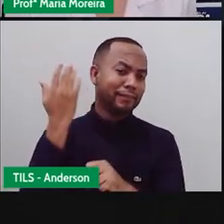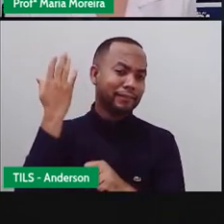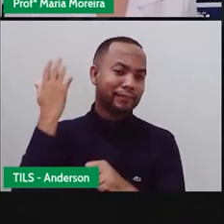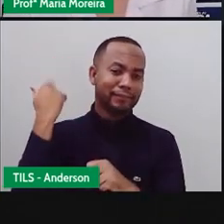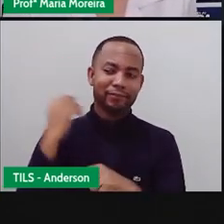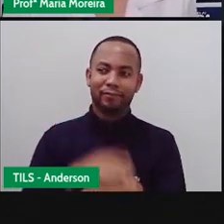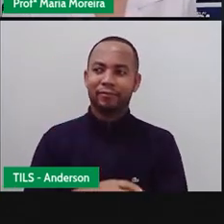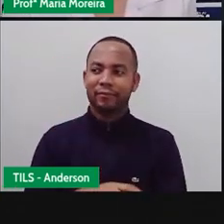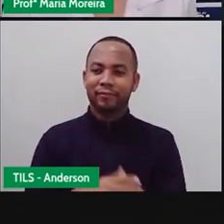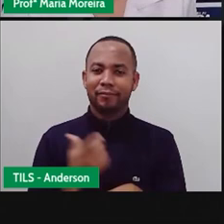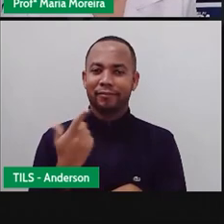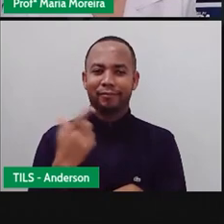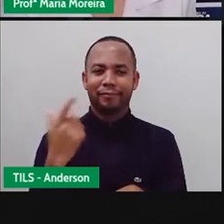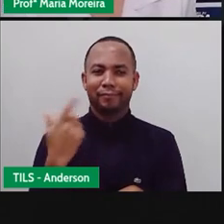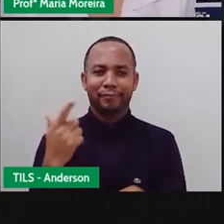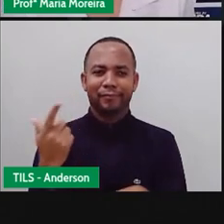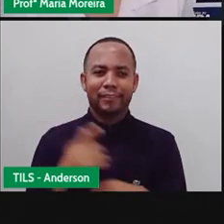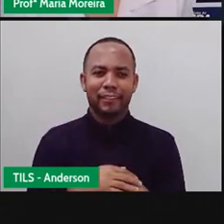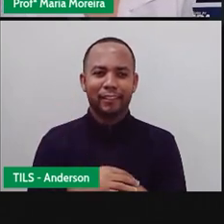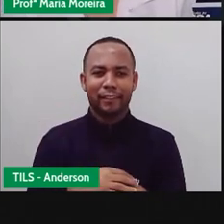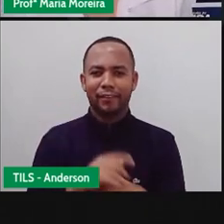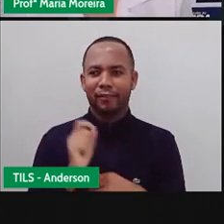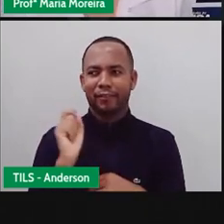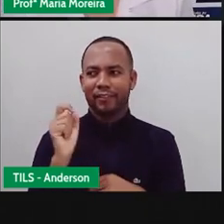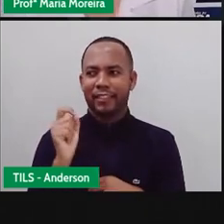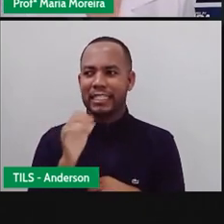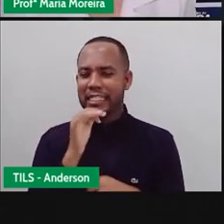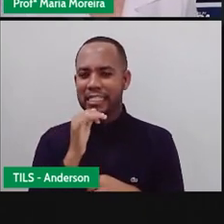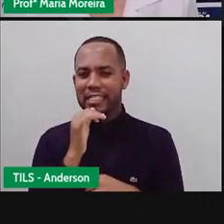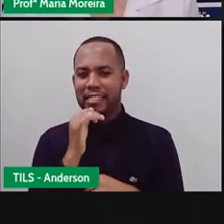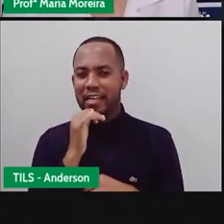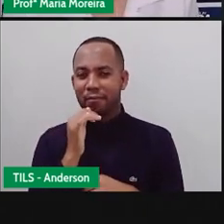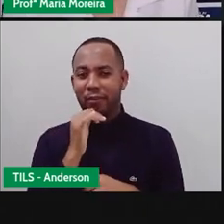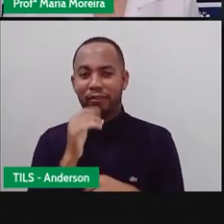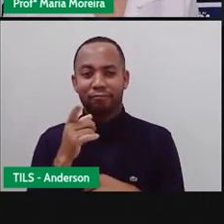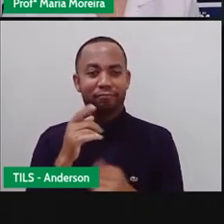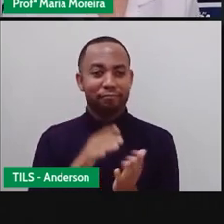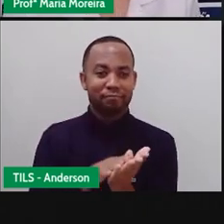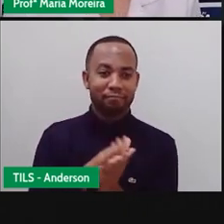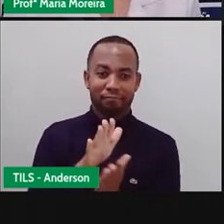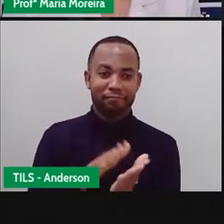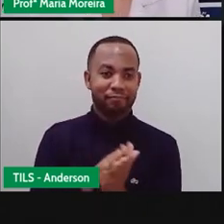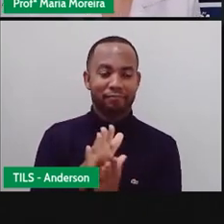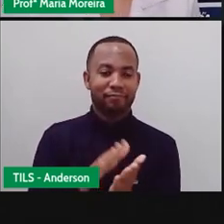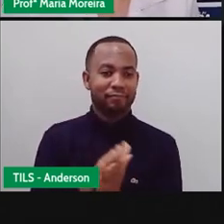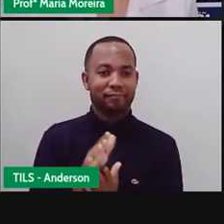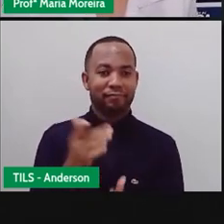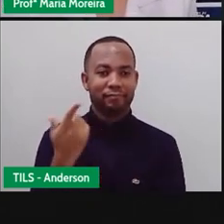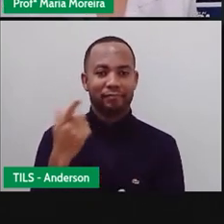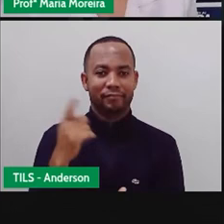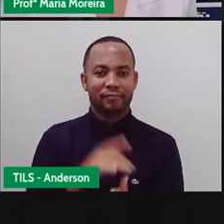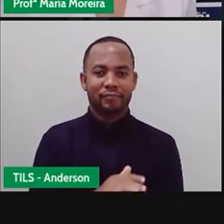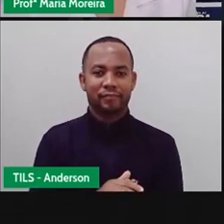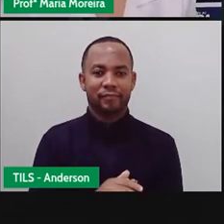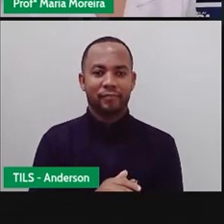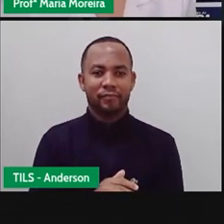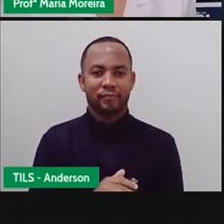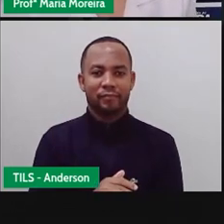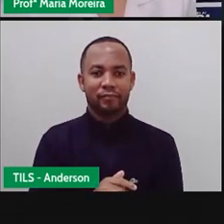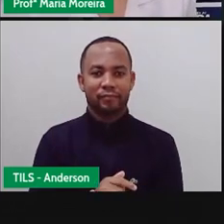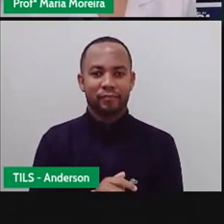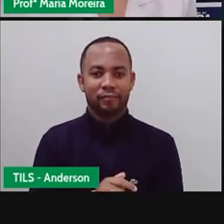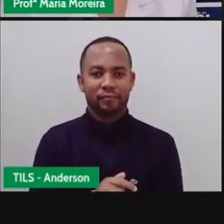tá? Também não tem mais a tiragem impressa. E aí temos também o Folha do Estado